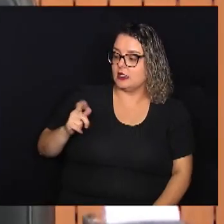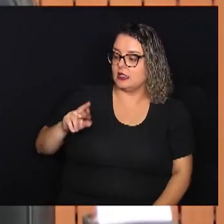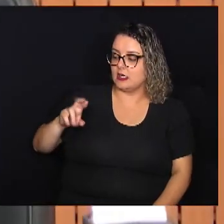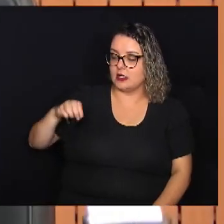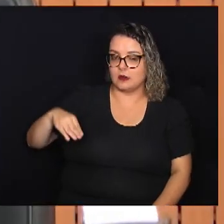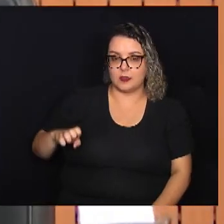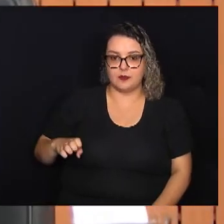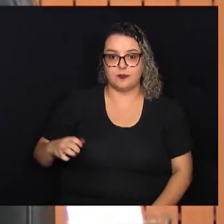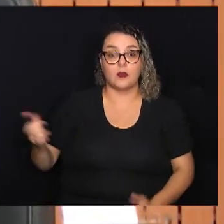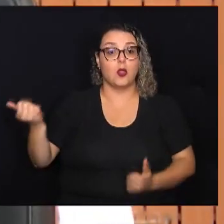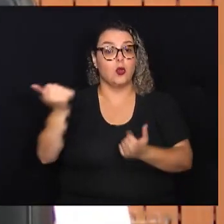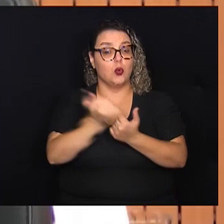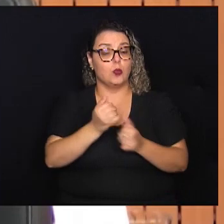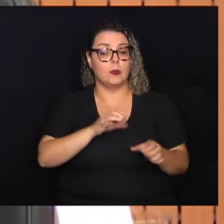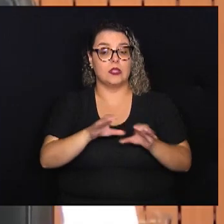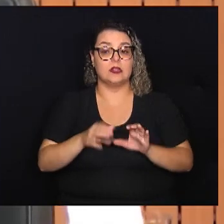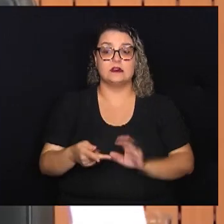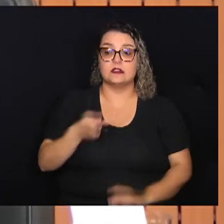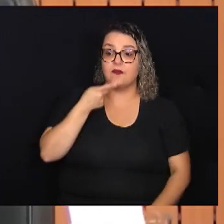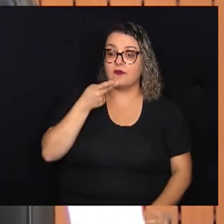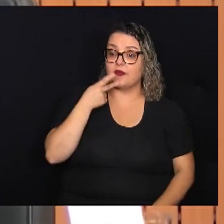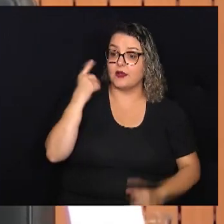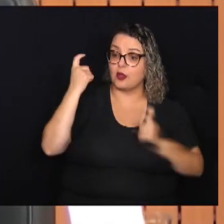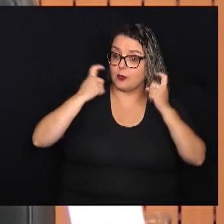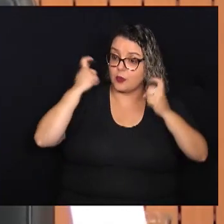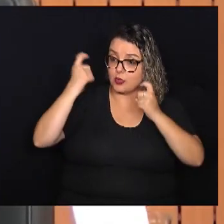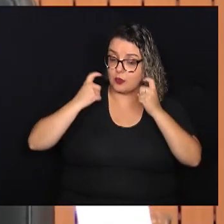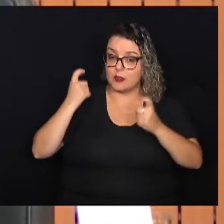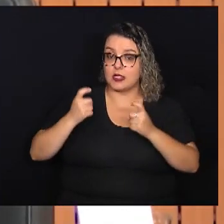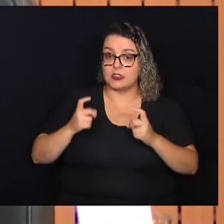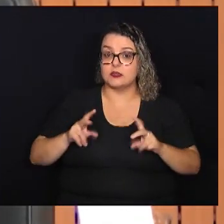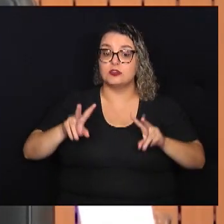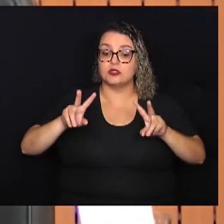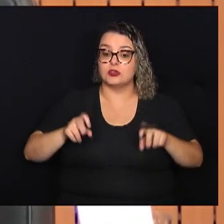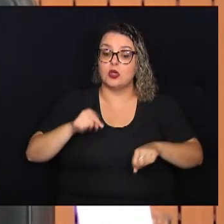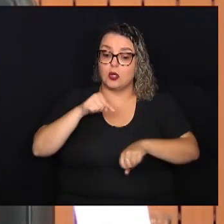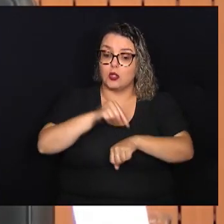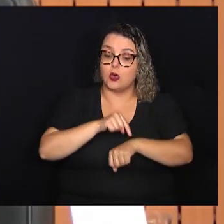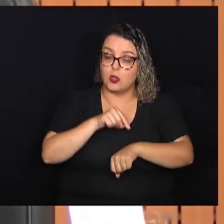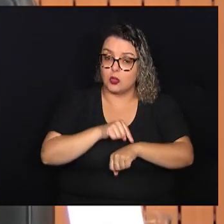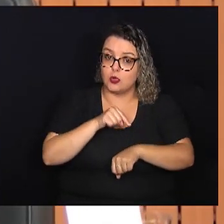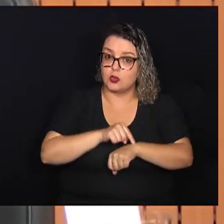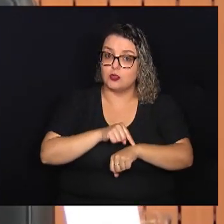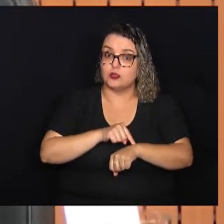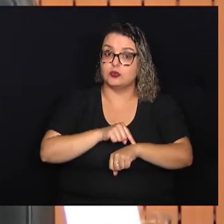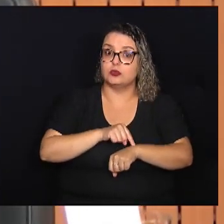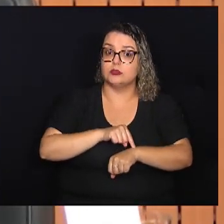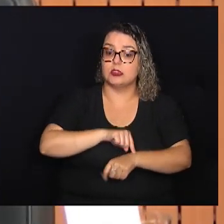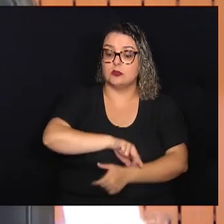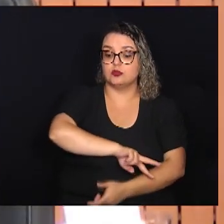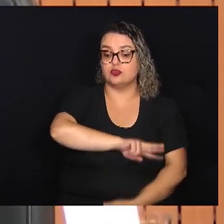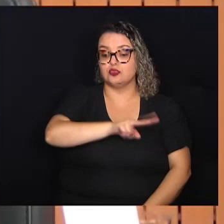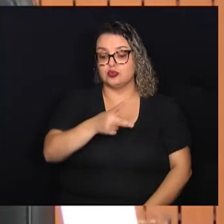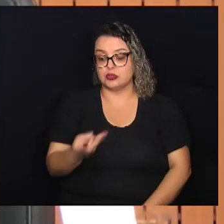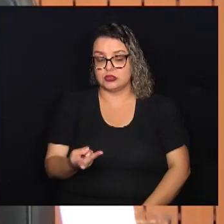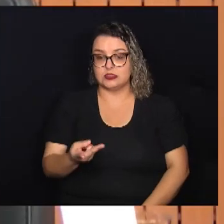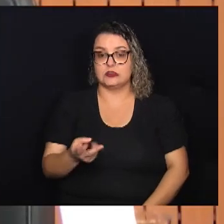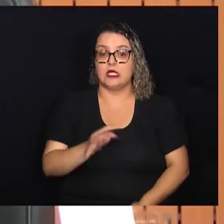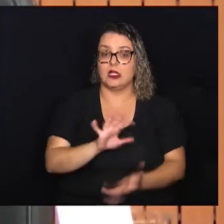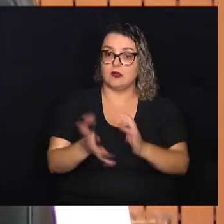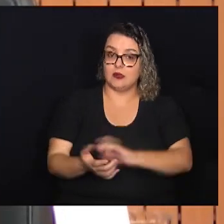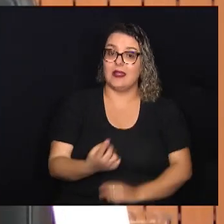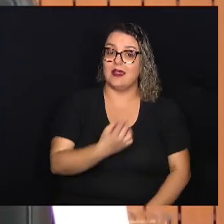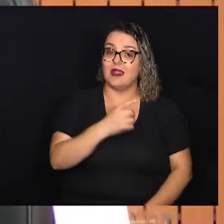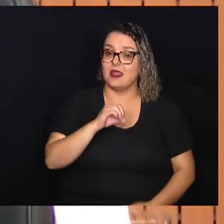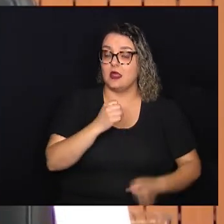vice-coordenador destacou sua preocupação com o tempo de transição da reforma, que deve levar 10 anos para